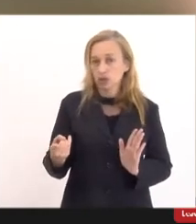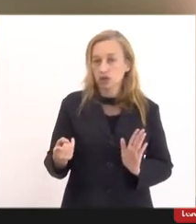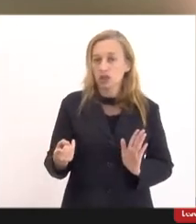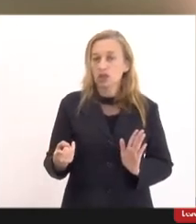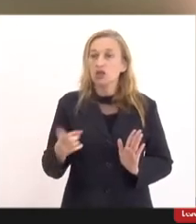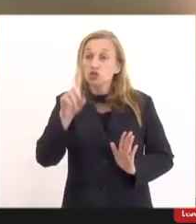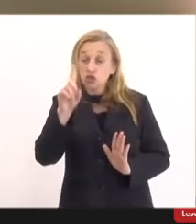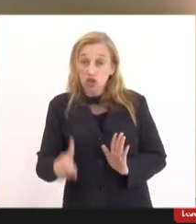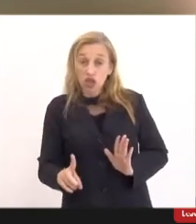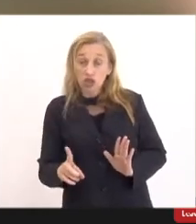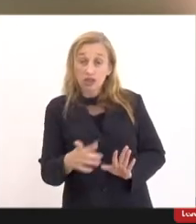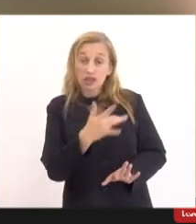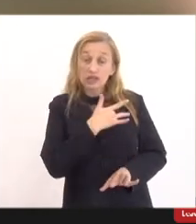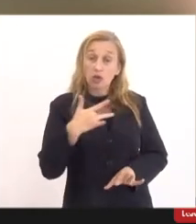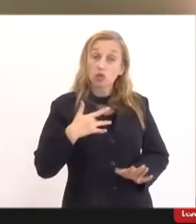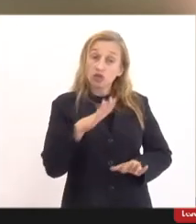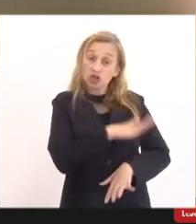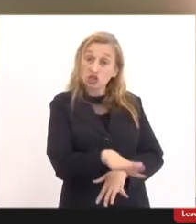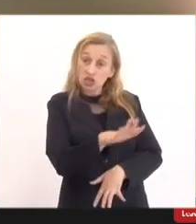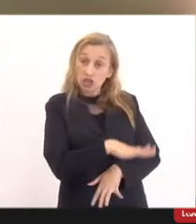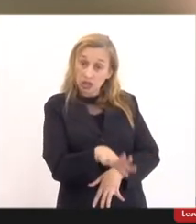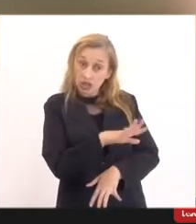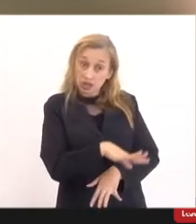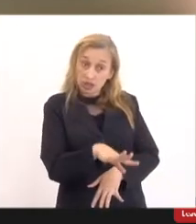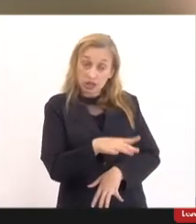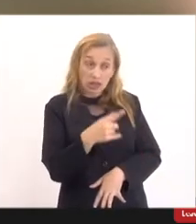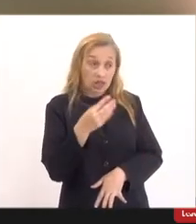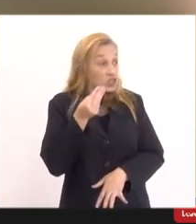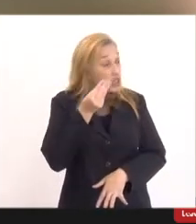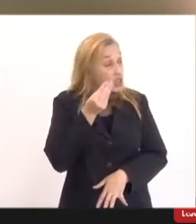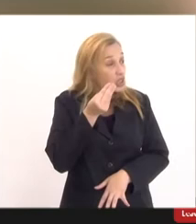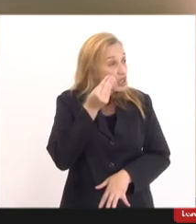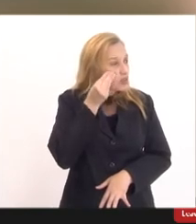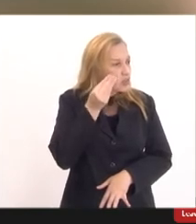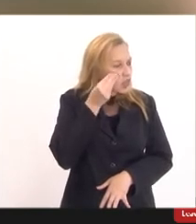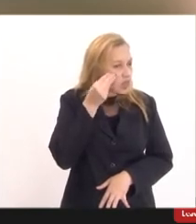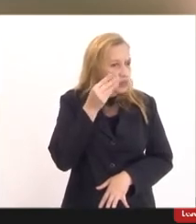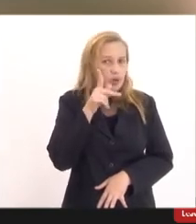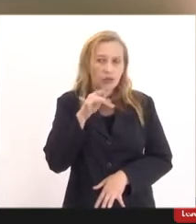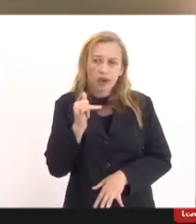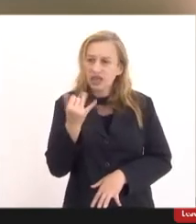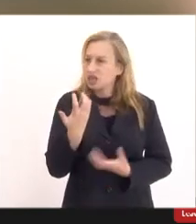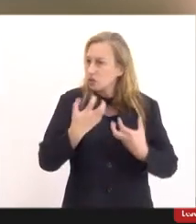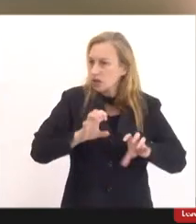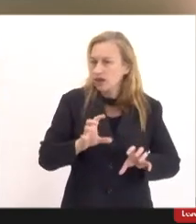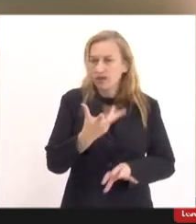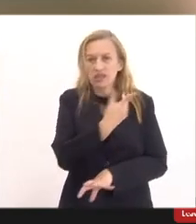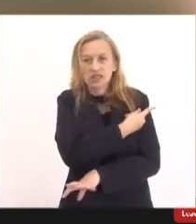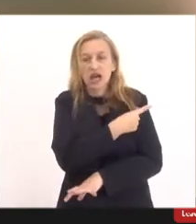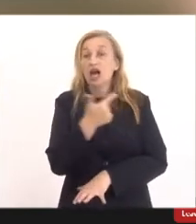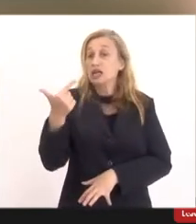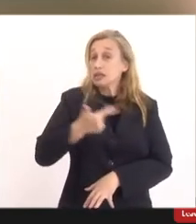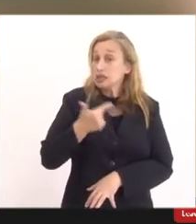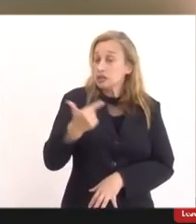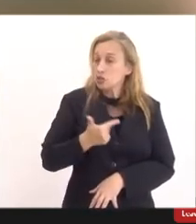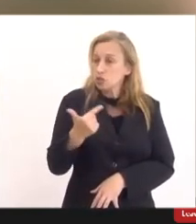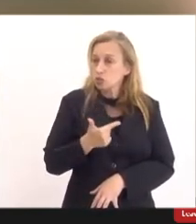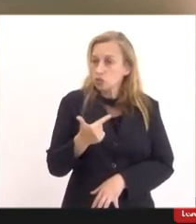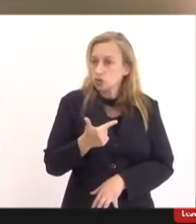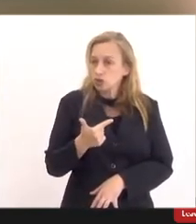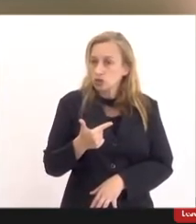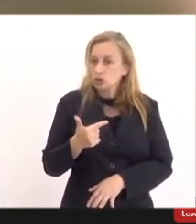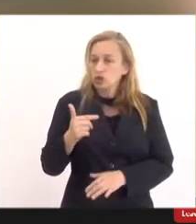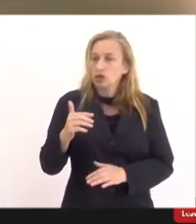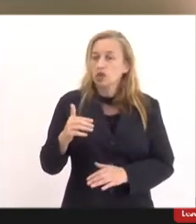crianças que está sendo obstado pelo pai que nega a levar a vacina segundo as